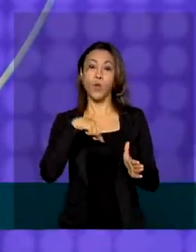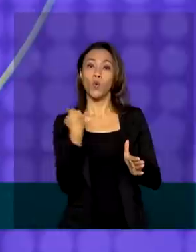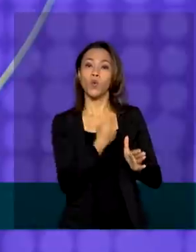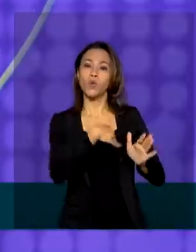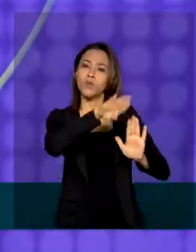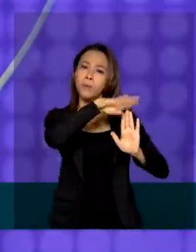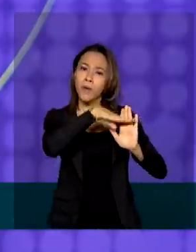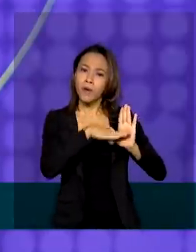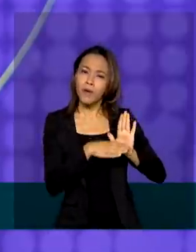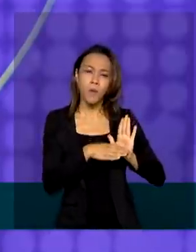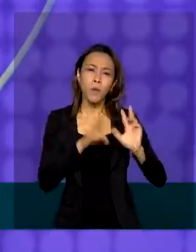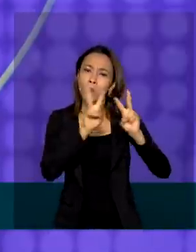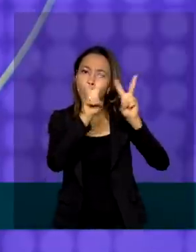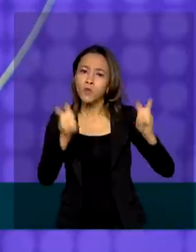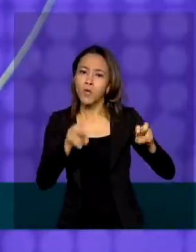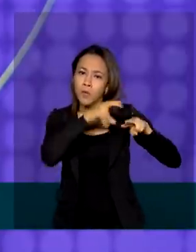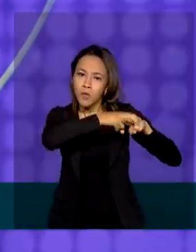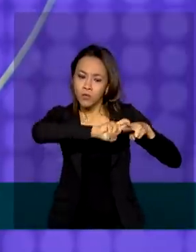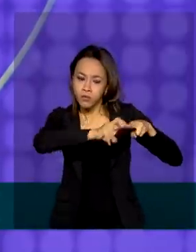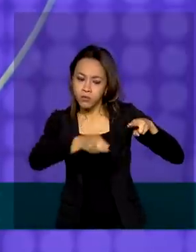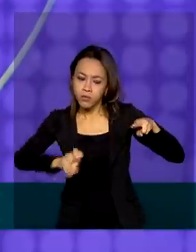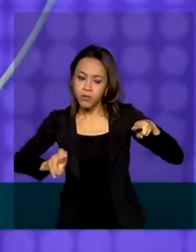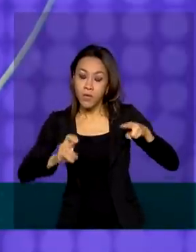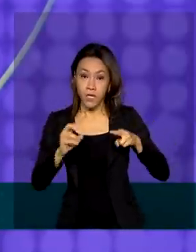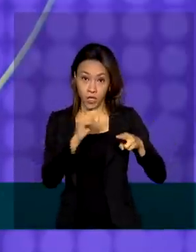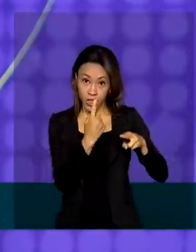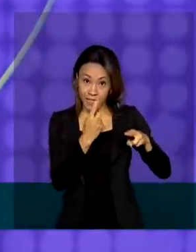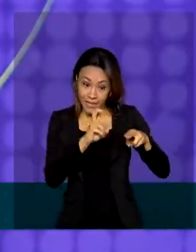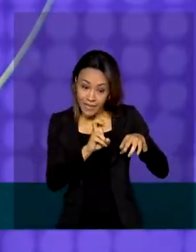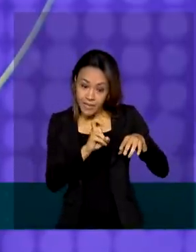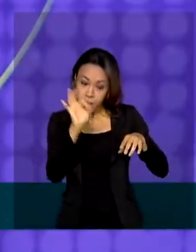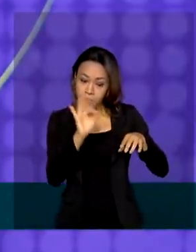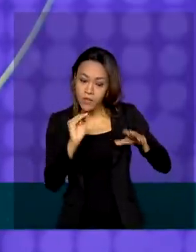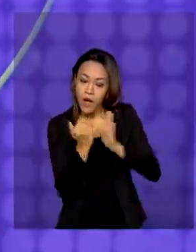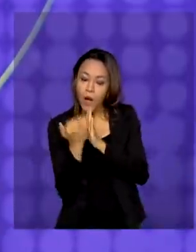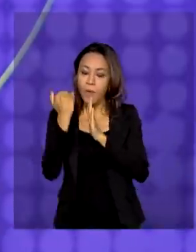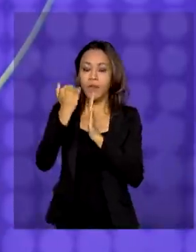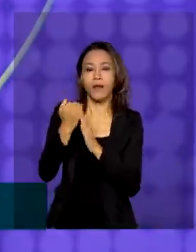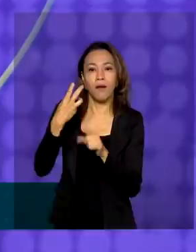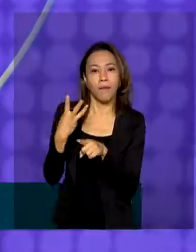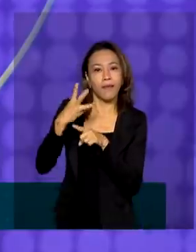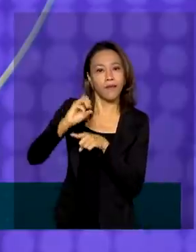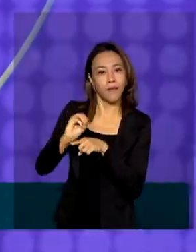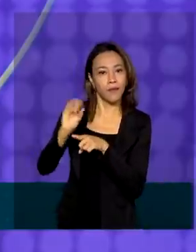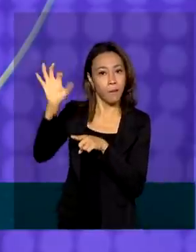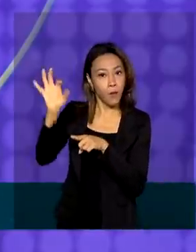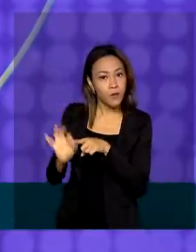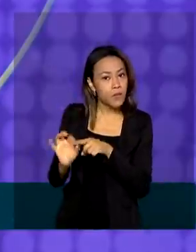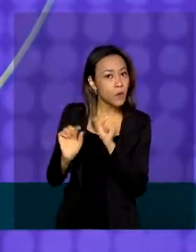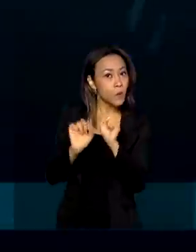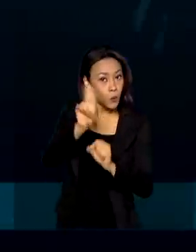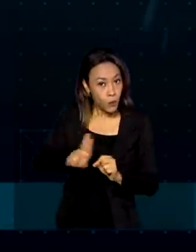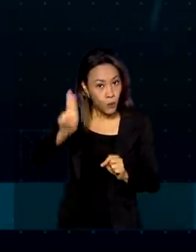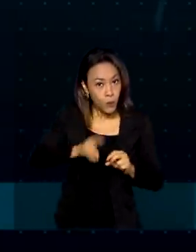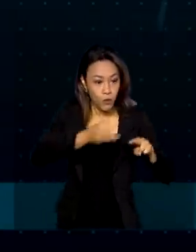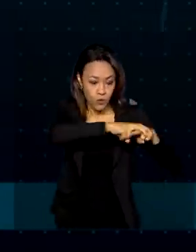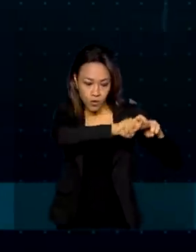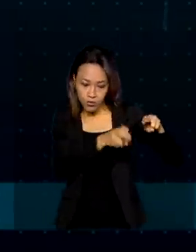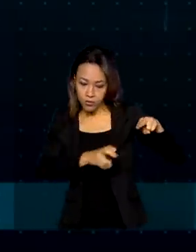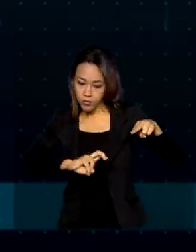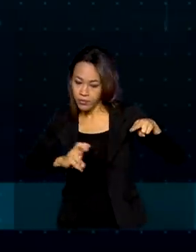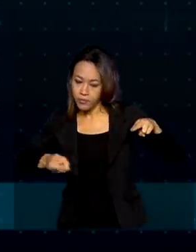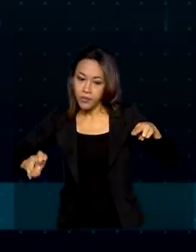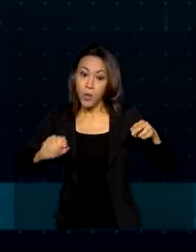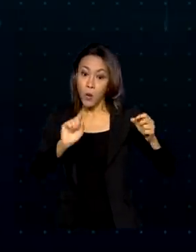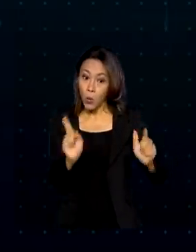visa com que a gente aumente hoje de 15% para 30% a carga em ferrovia. O leilão da